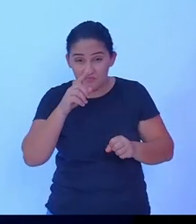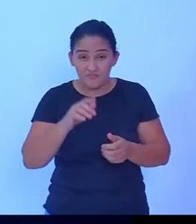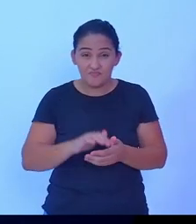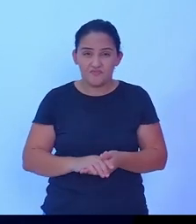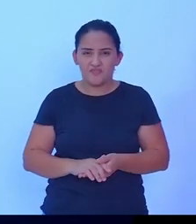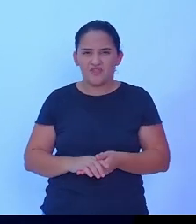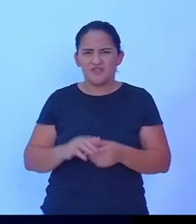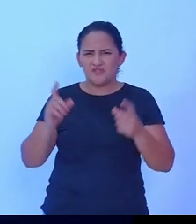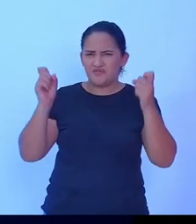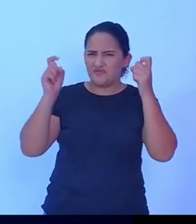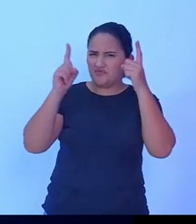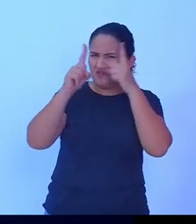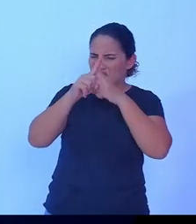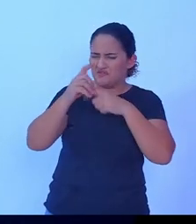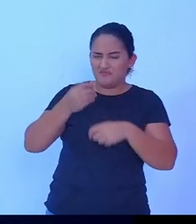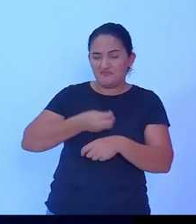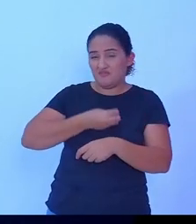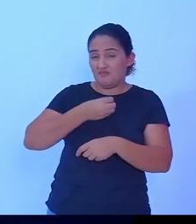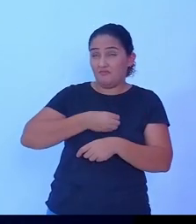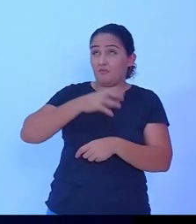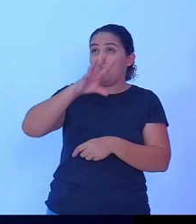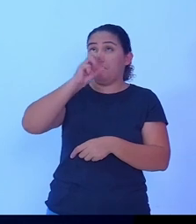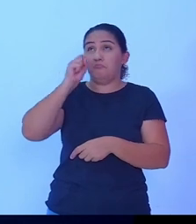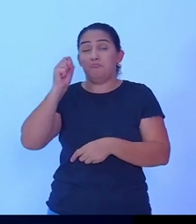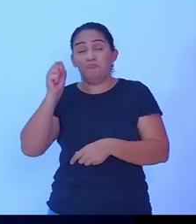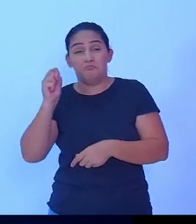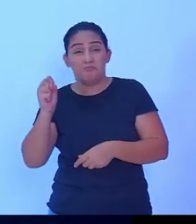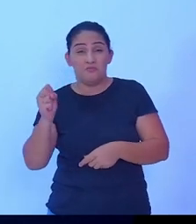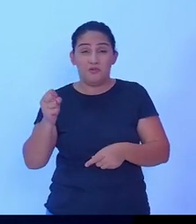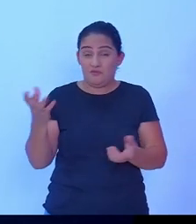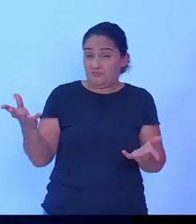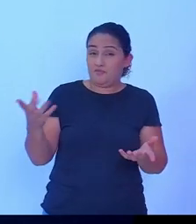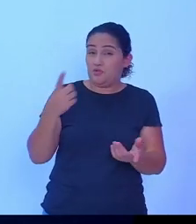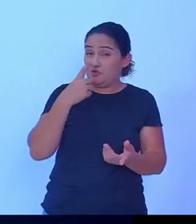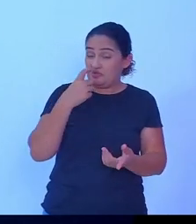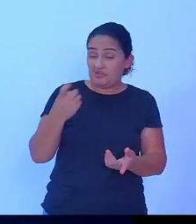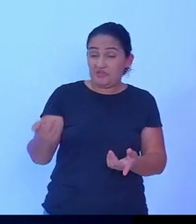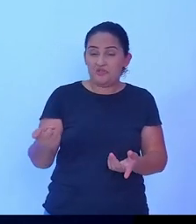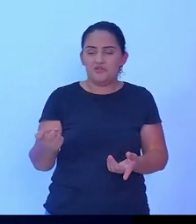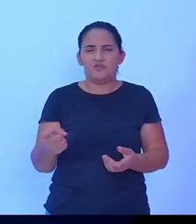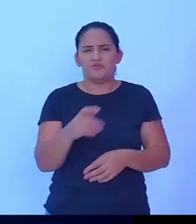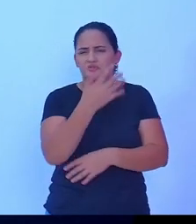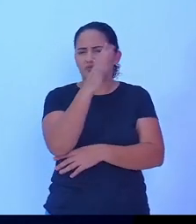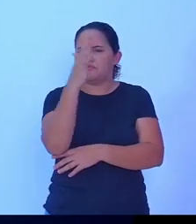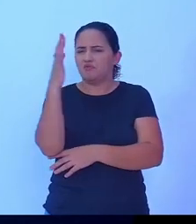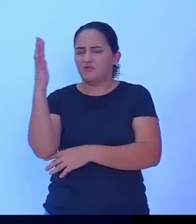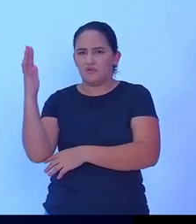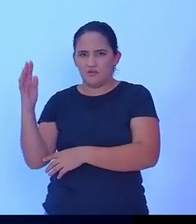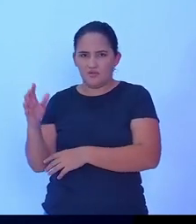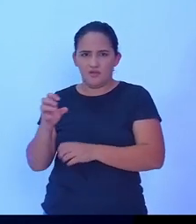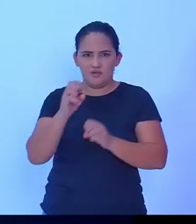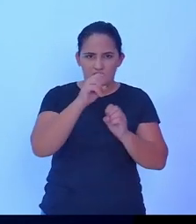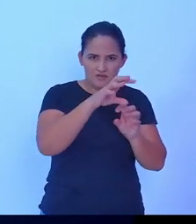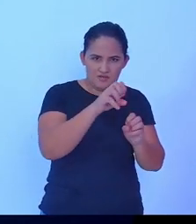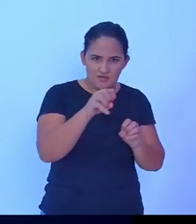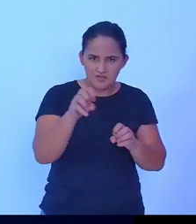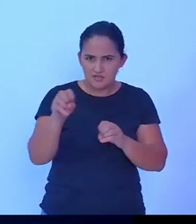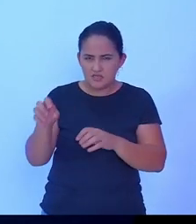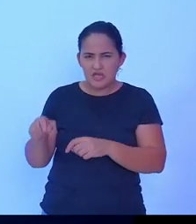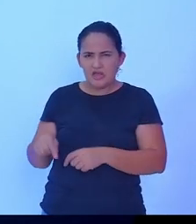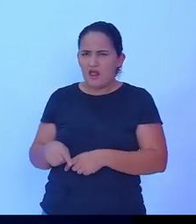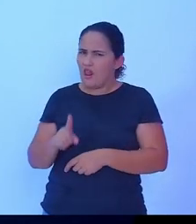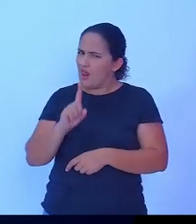sobreviver com esse ar então nós temos também que ter uma educação na questão ambiental eu lá na minha propriedade pequena